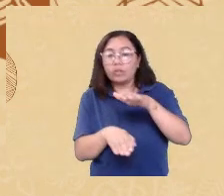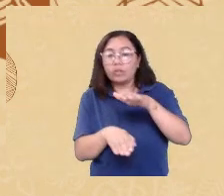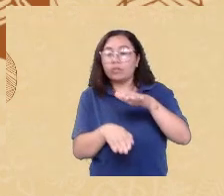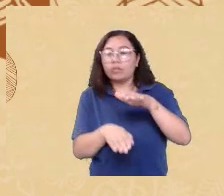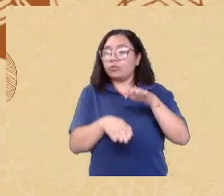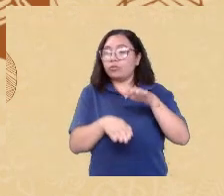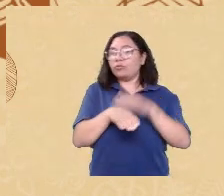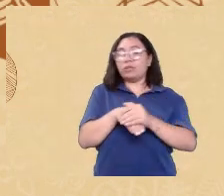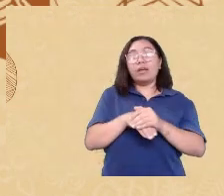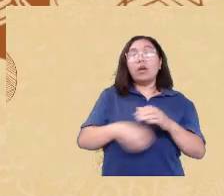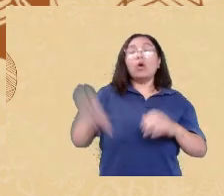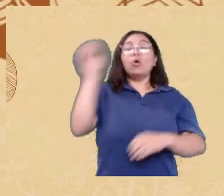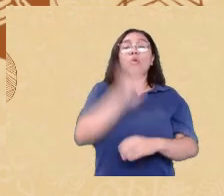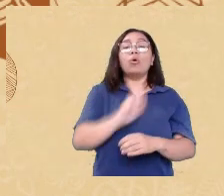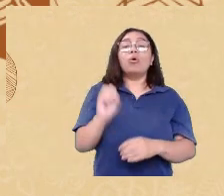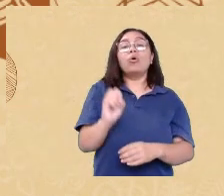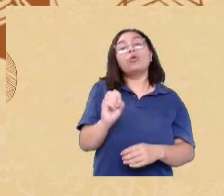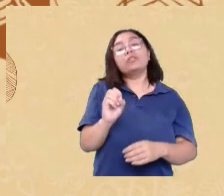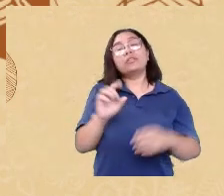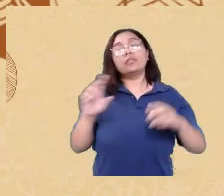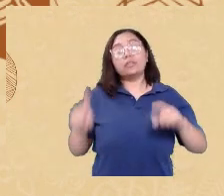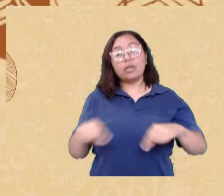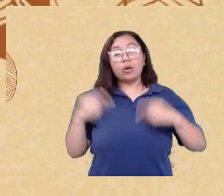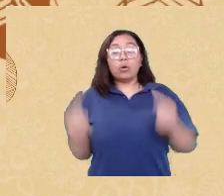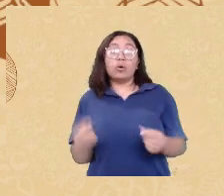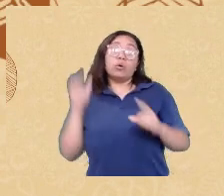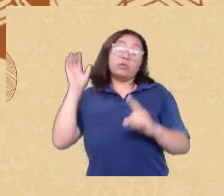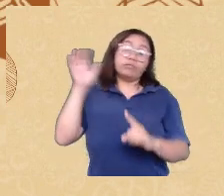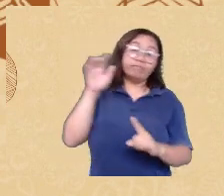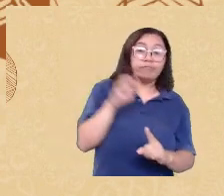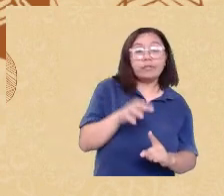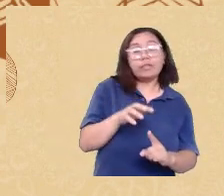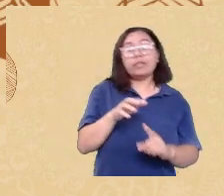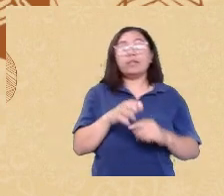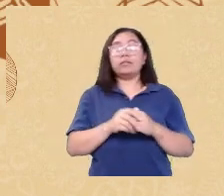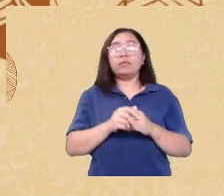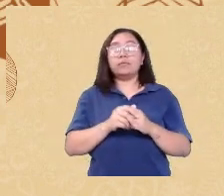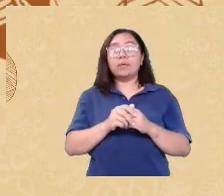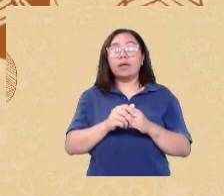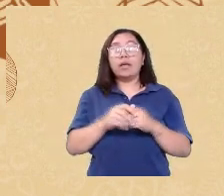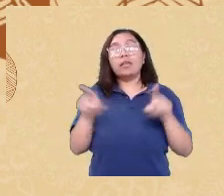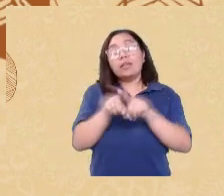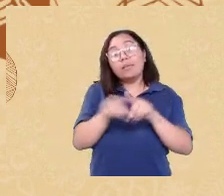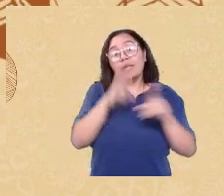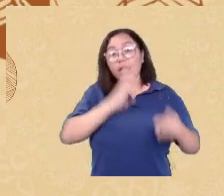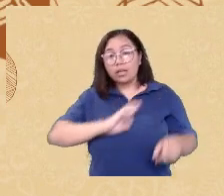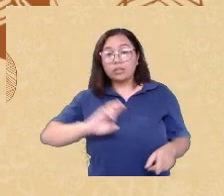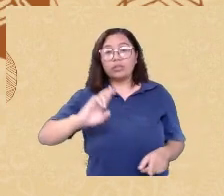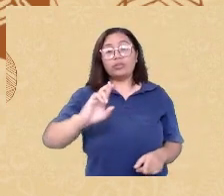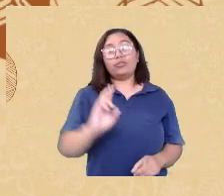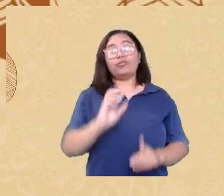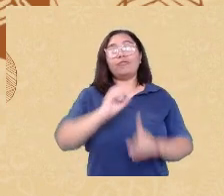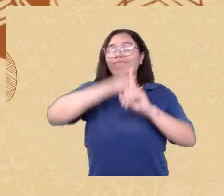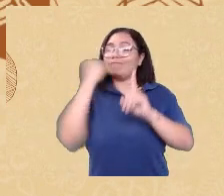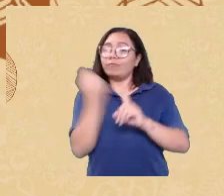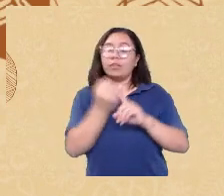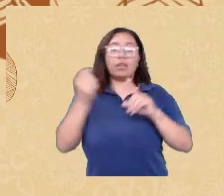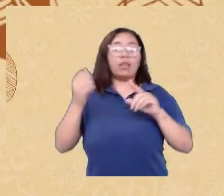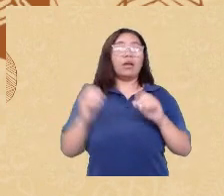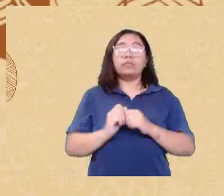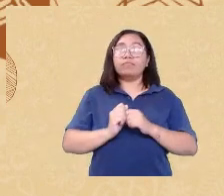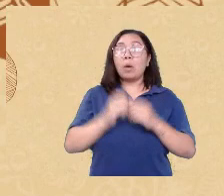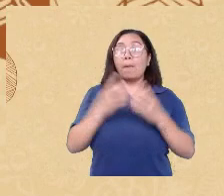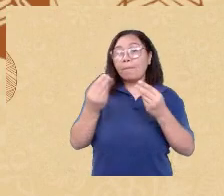deficiência orientação sexual classe religião como já foi falado hoje e nós sabemos também que essas diferenças estão entre os